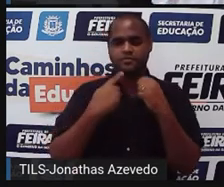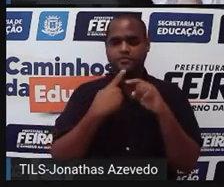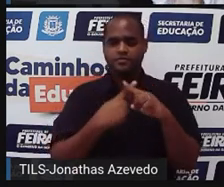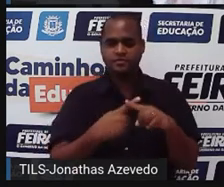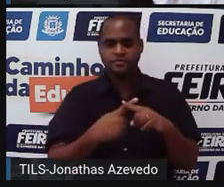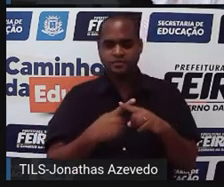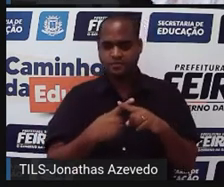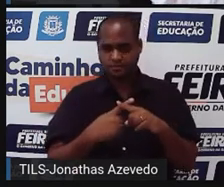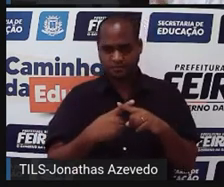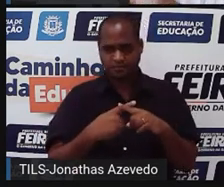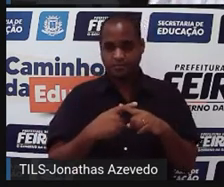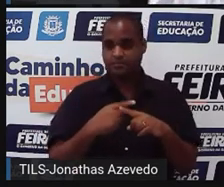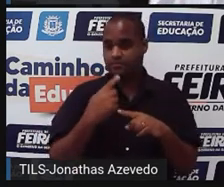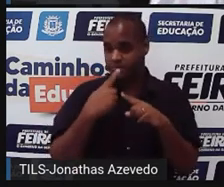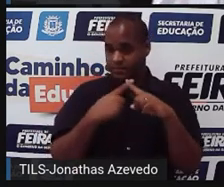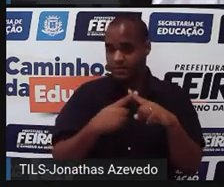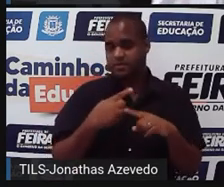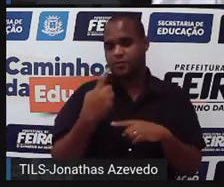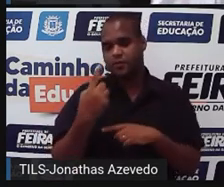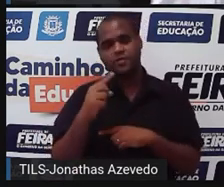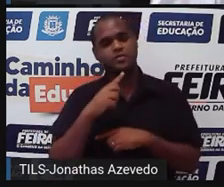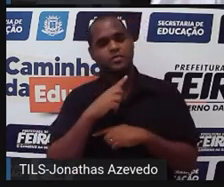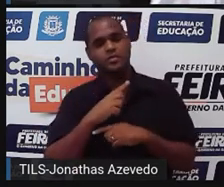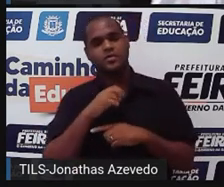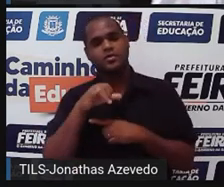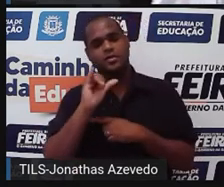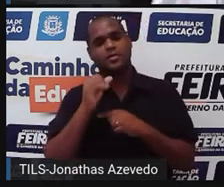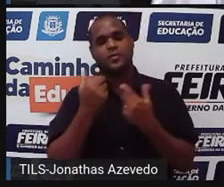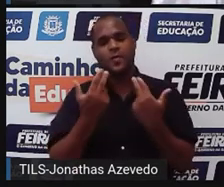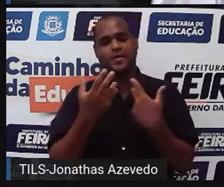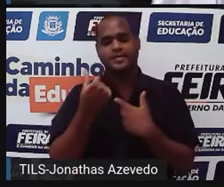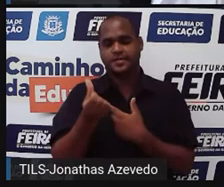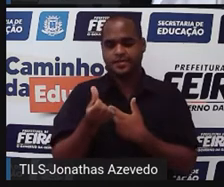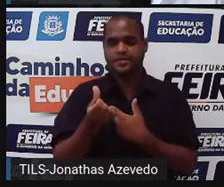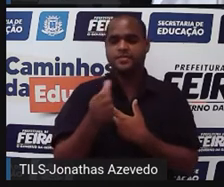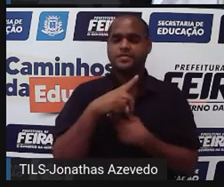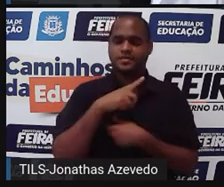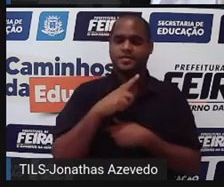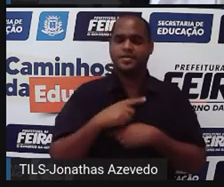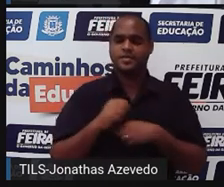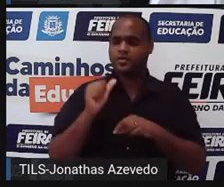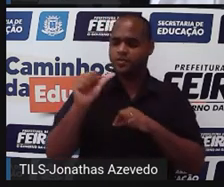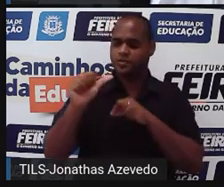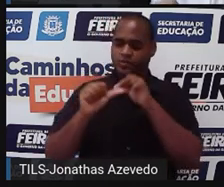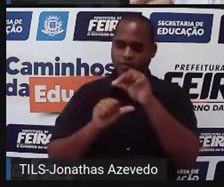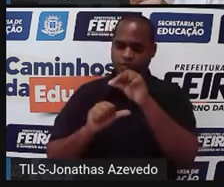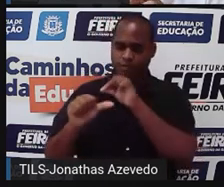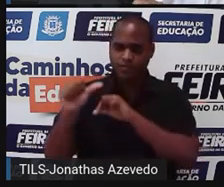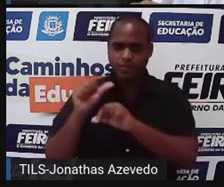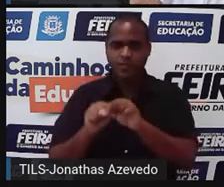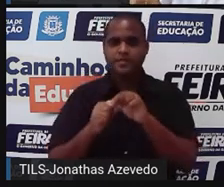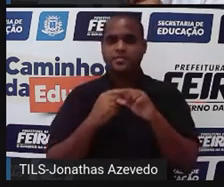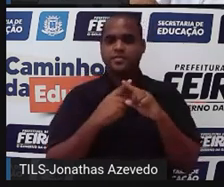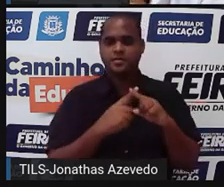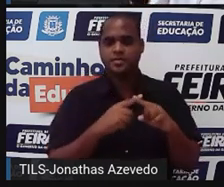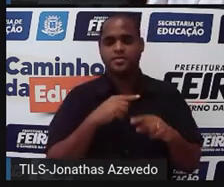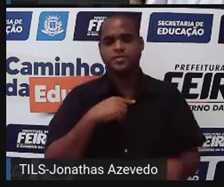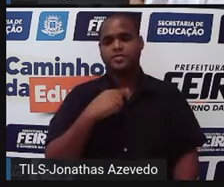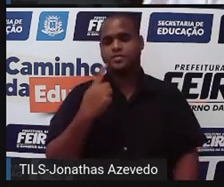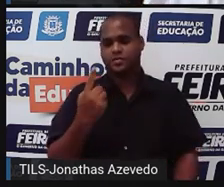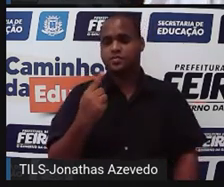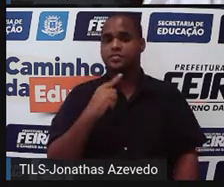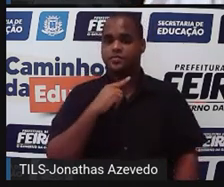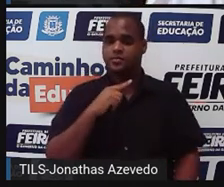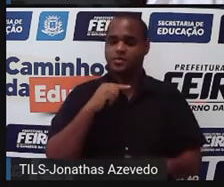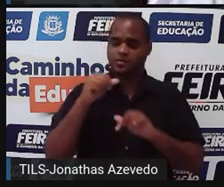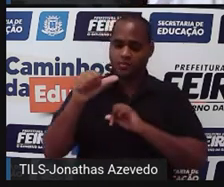igual a 1 e o y igual a 6. Então eu vou trocando ali. Eu troco o x por 1 e